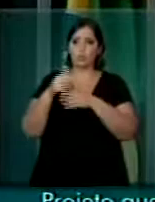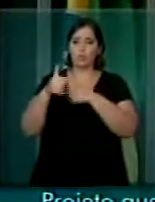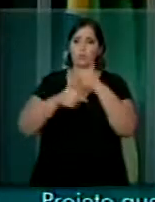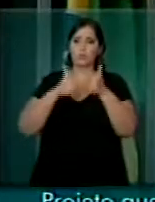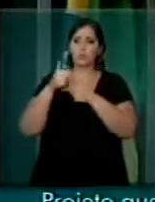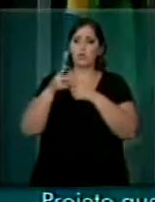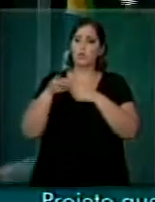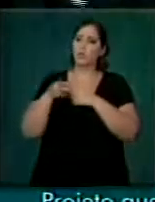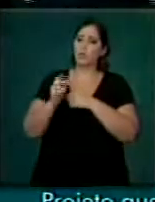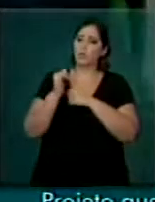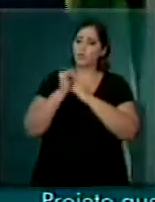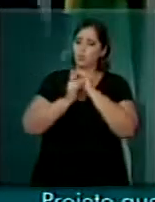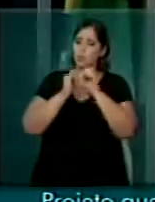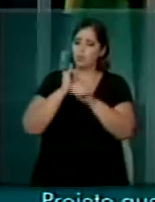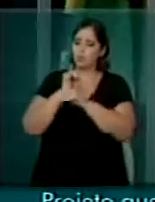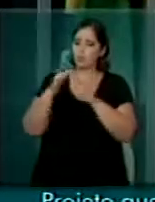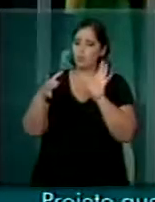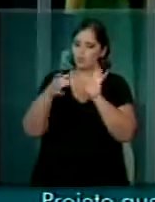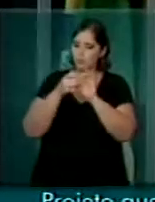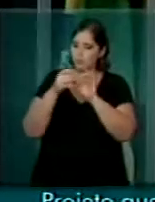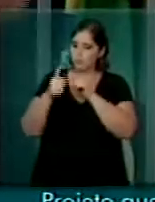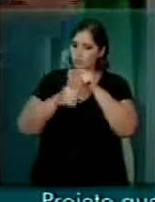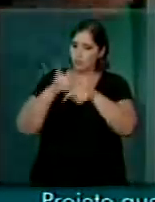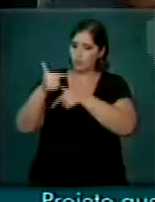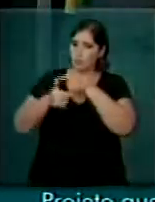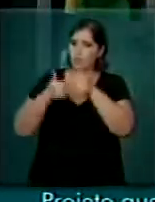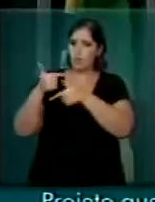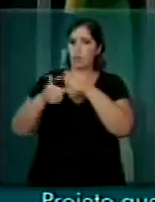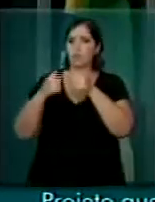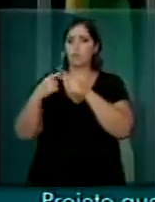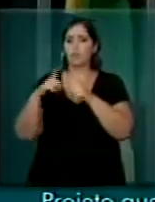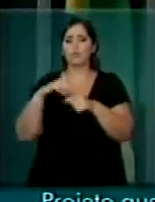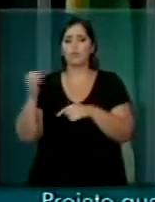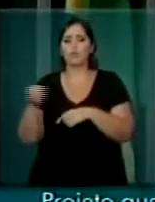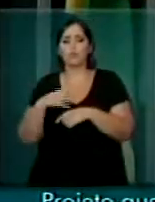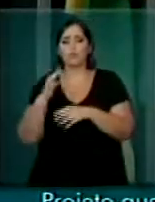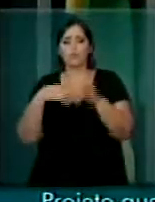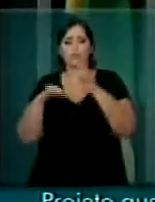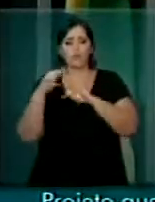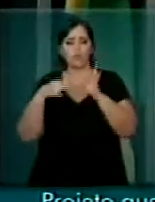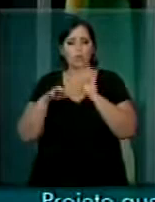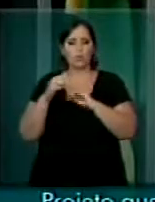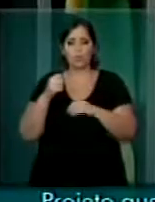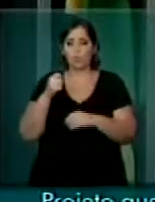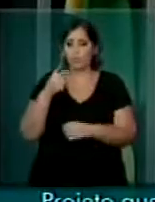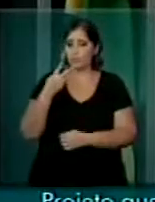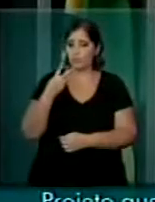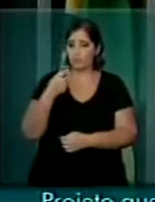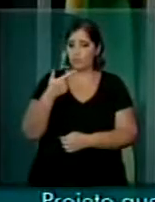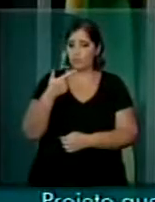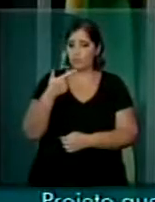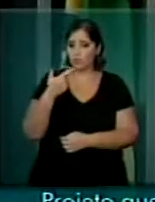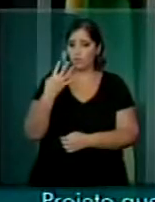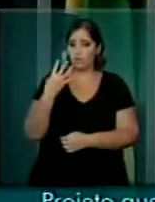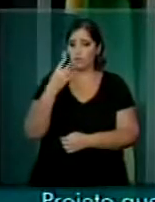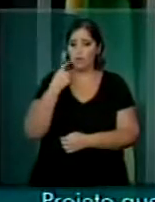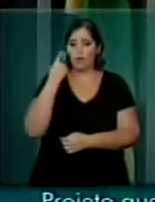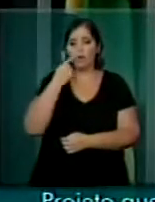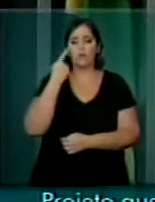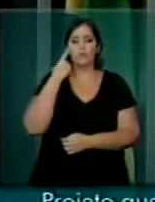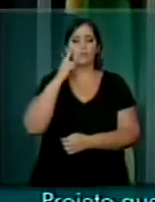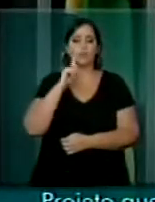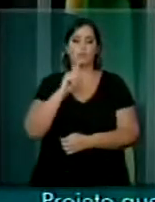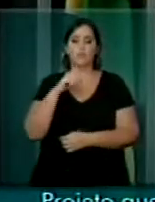conectados à atividade produtiva em função das novas tecnologias quase que 24 horas por dia. E é